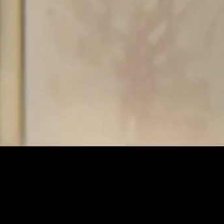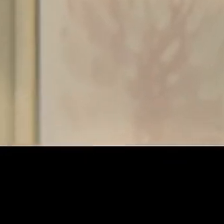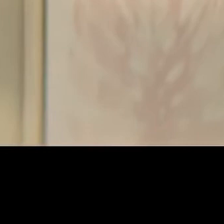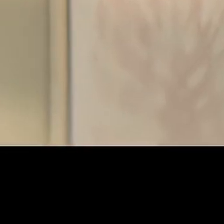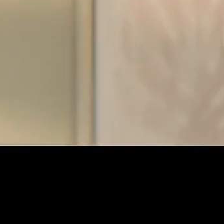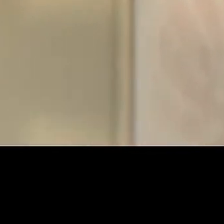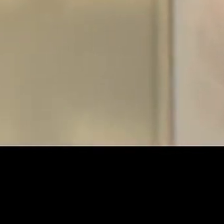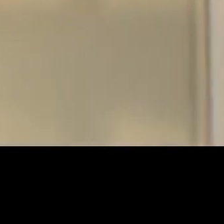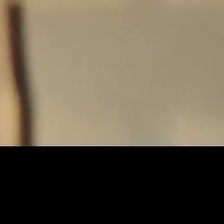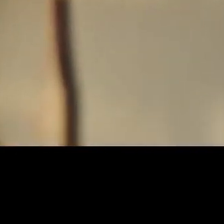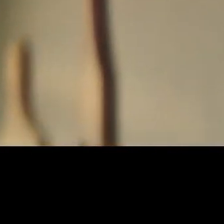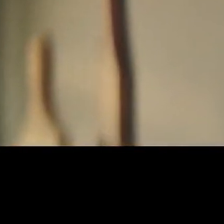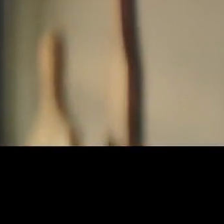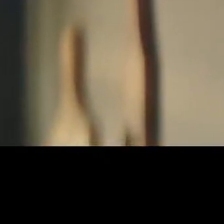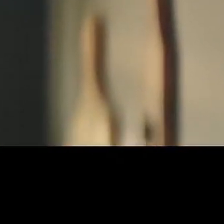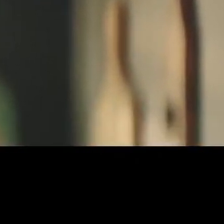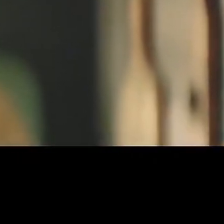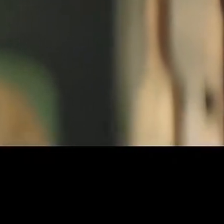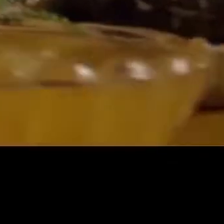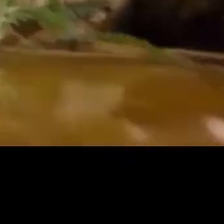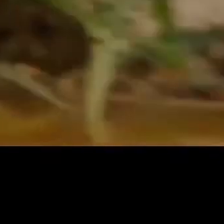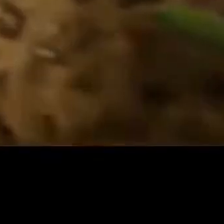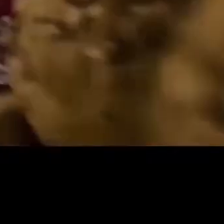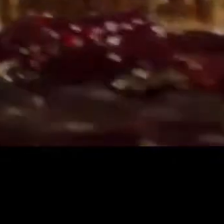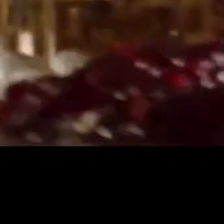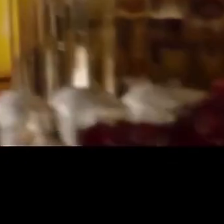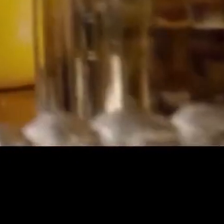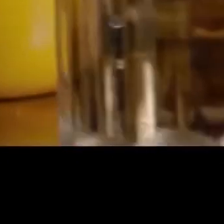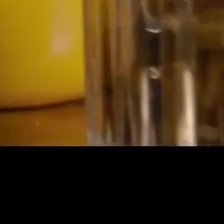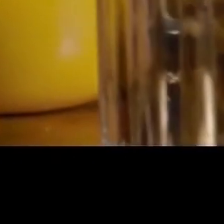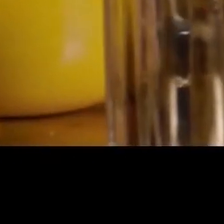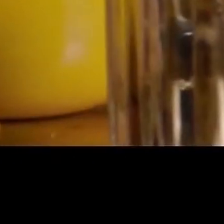A vida acontece quando você se encontra.